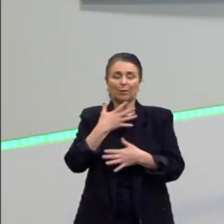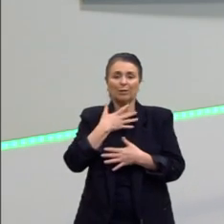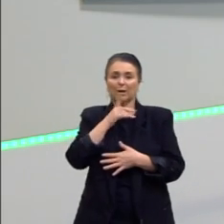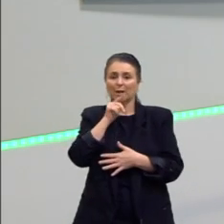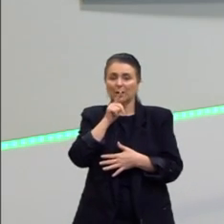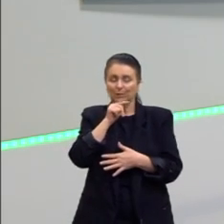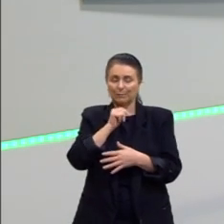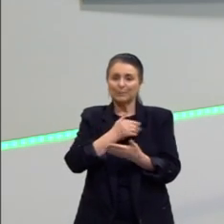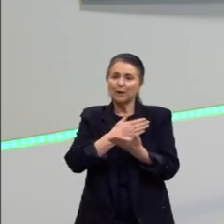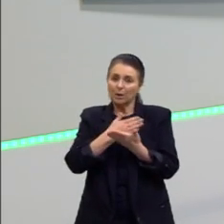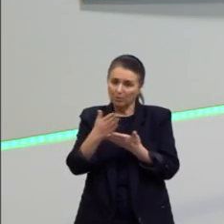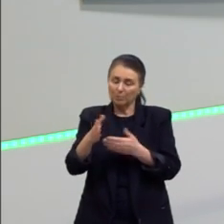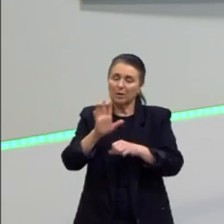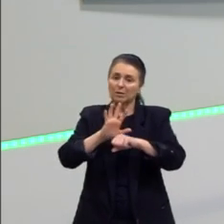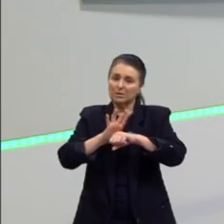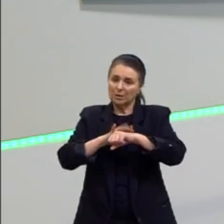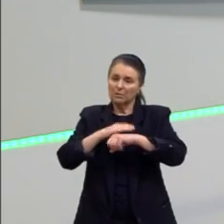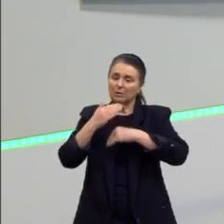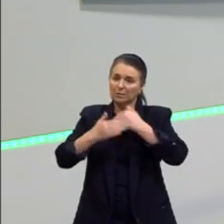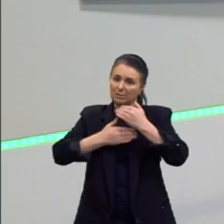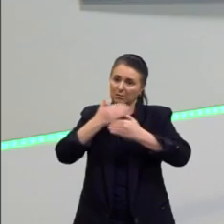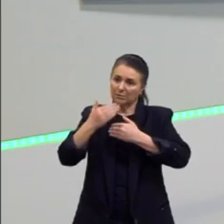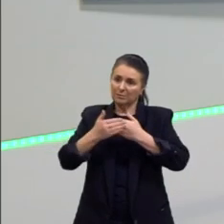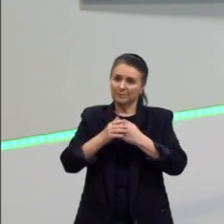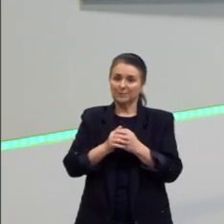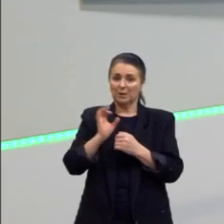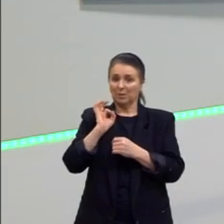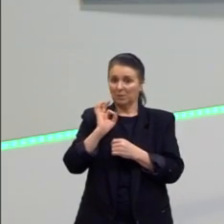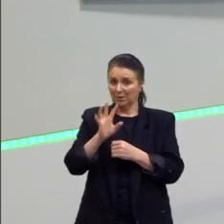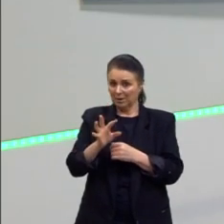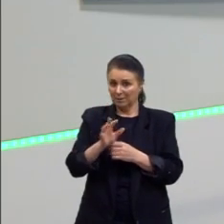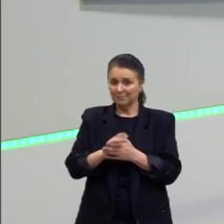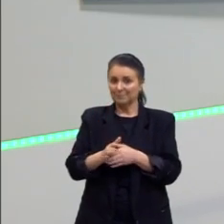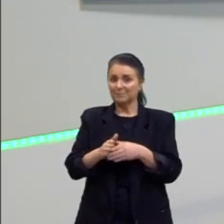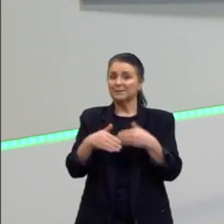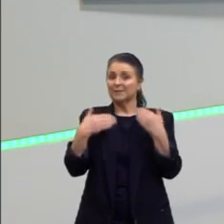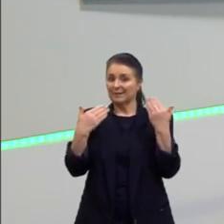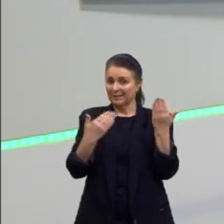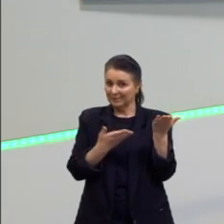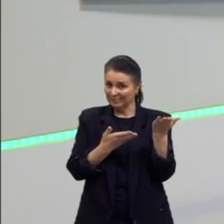definitivo e desenvolver a doença. Certo, xistossomose?